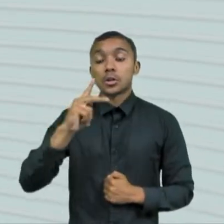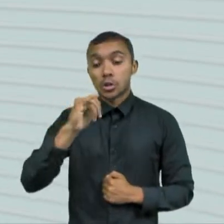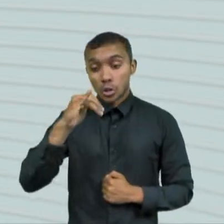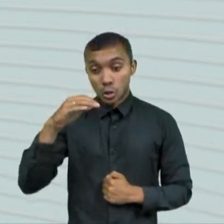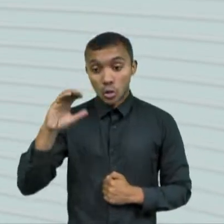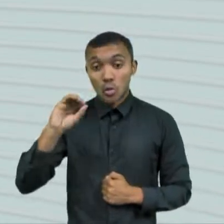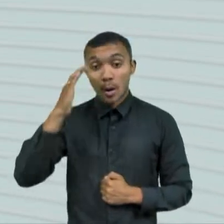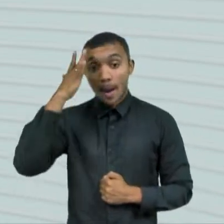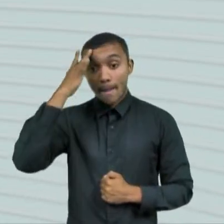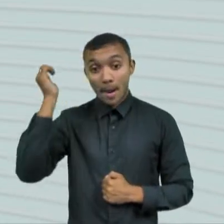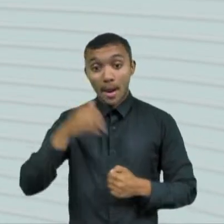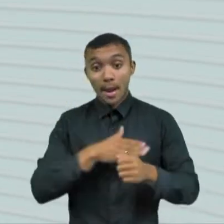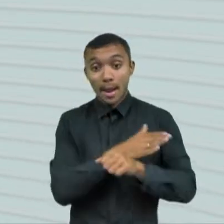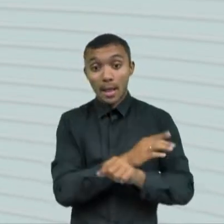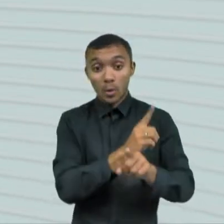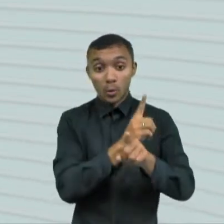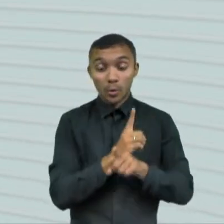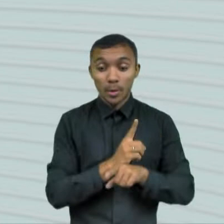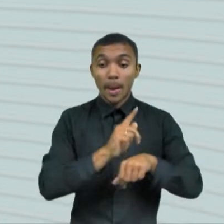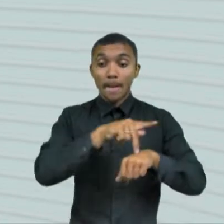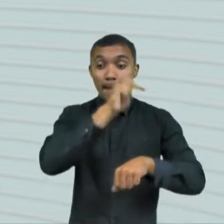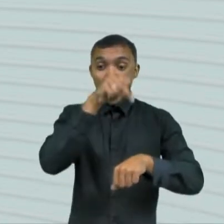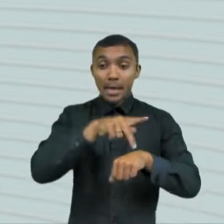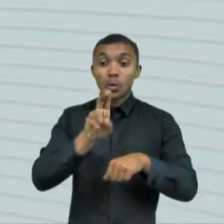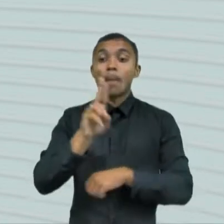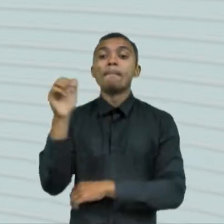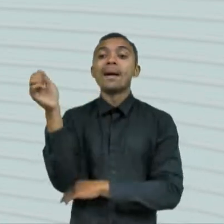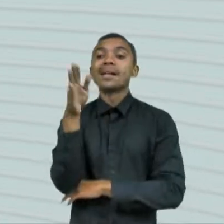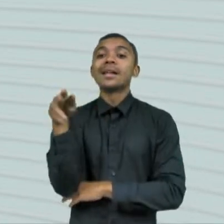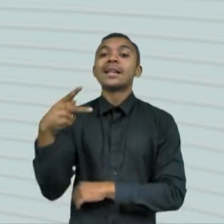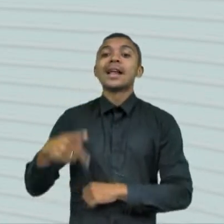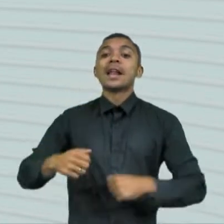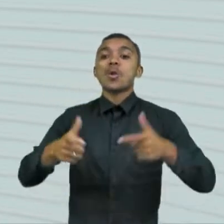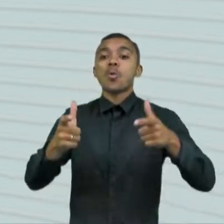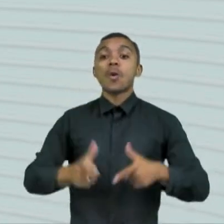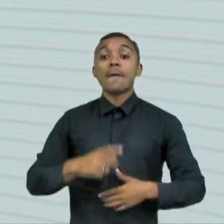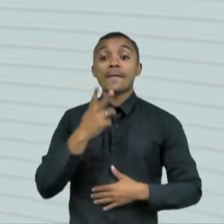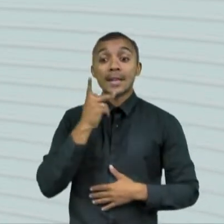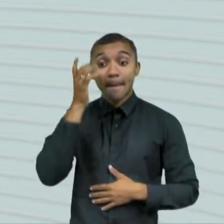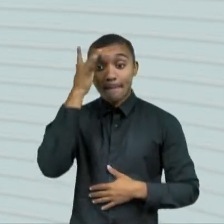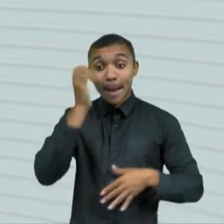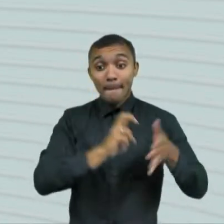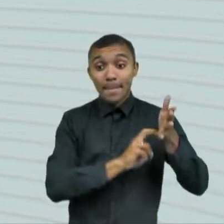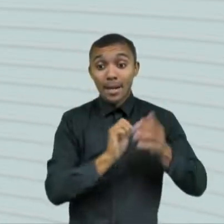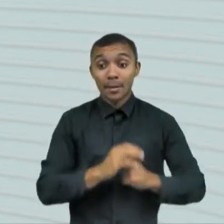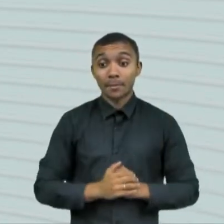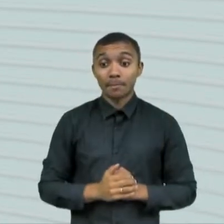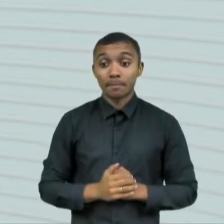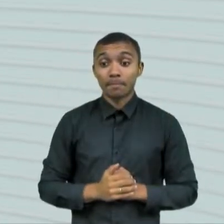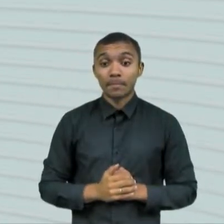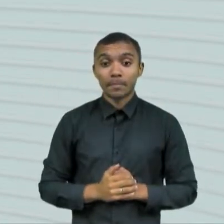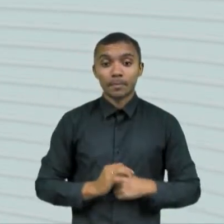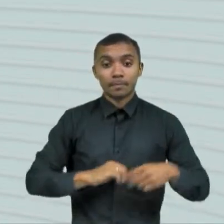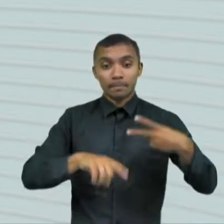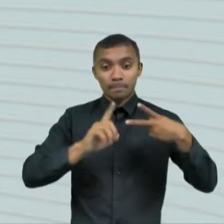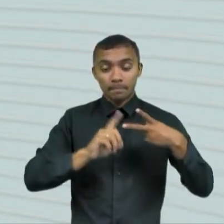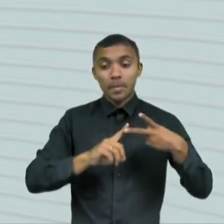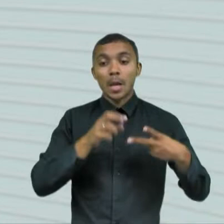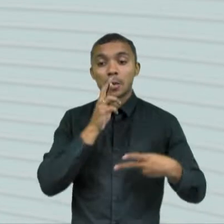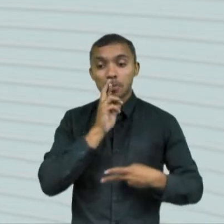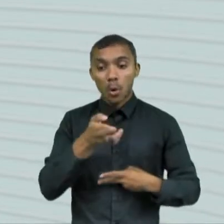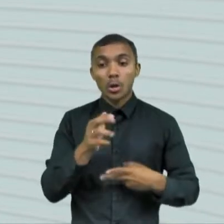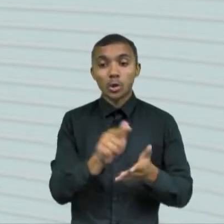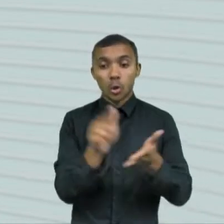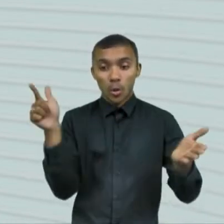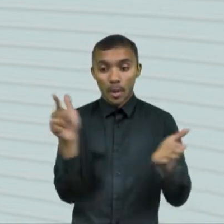participa de encontro na Praça da Bandeira, em Fortaleza, pela manhã. Em seguida, concede entrevista para jornal. À